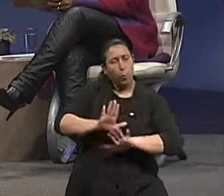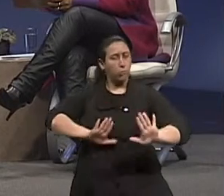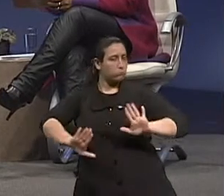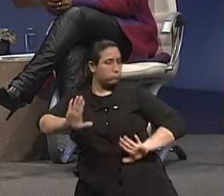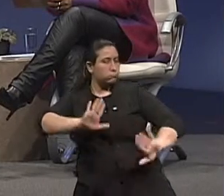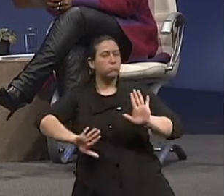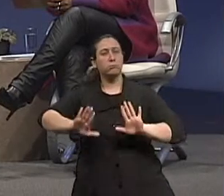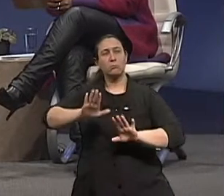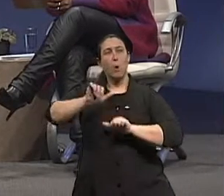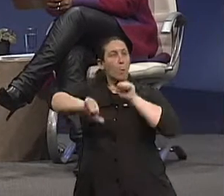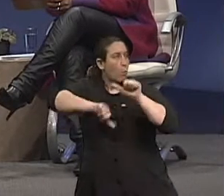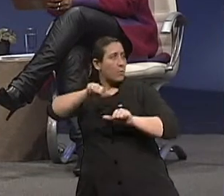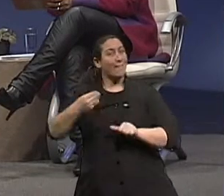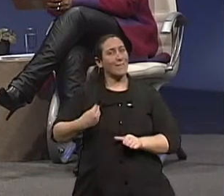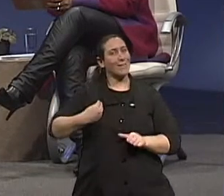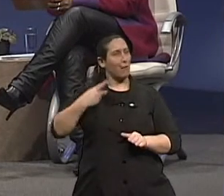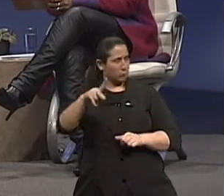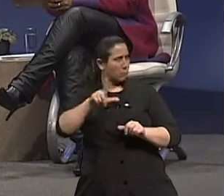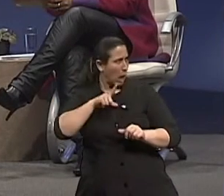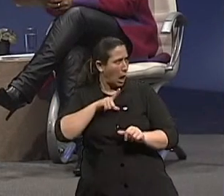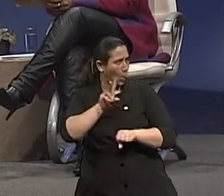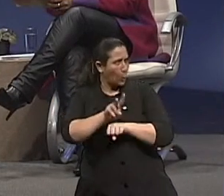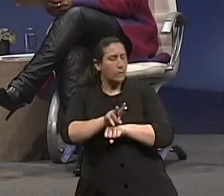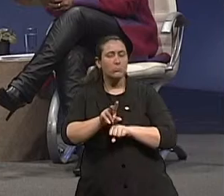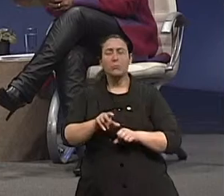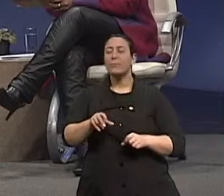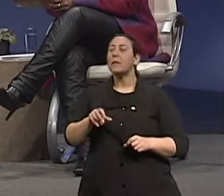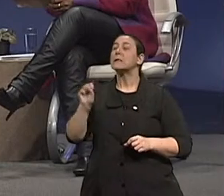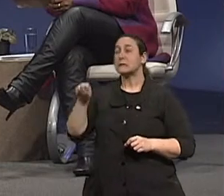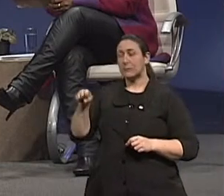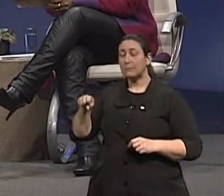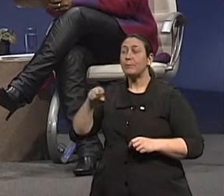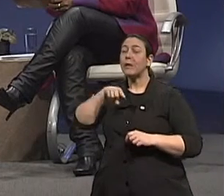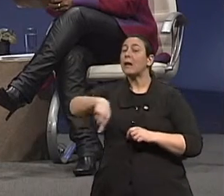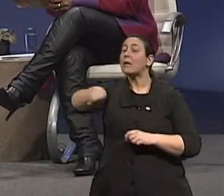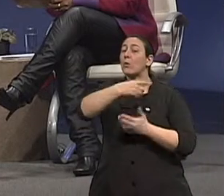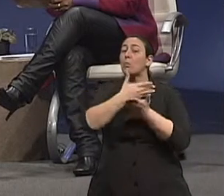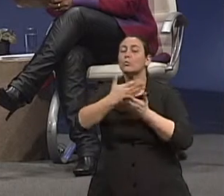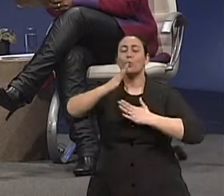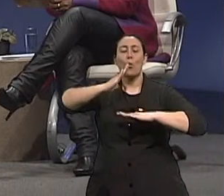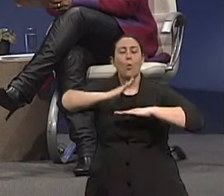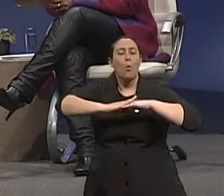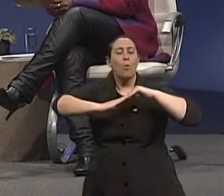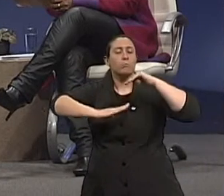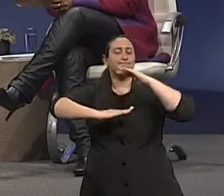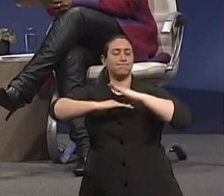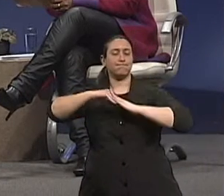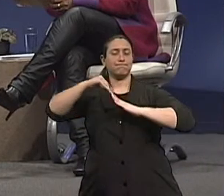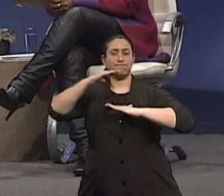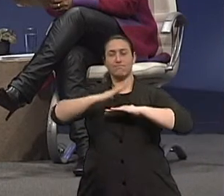processo, né? Essa mudança é um processo. É, é uma construção que eles estão fazendo, eles estão se